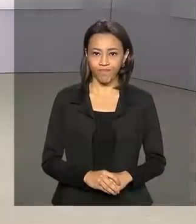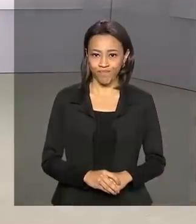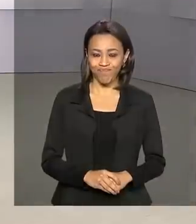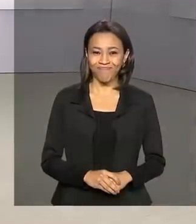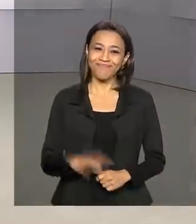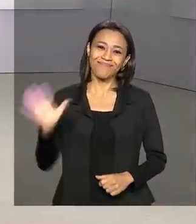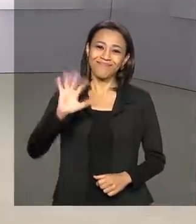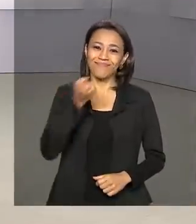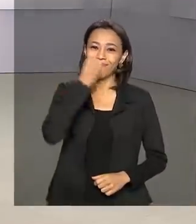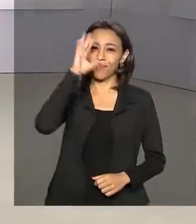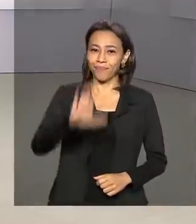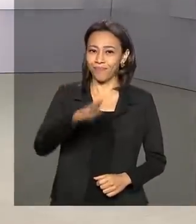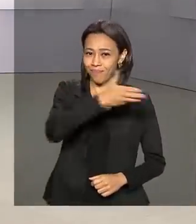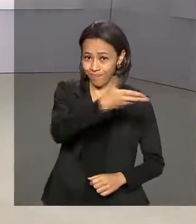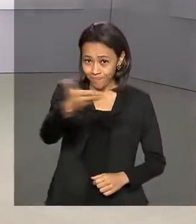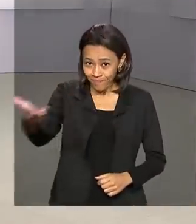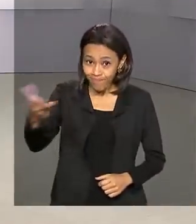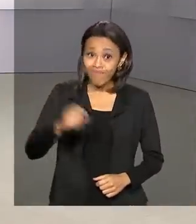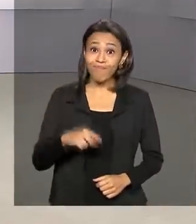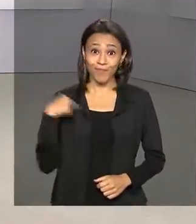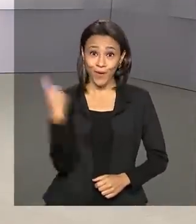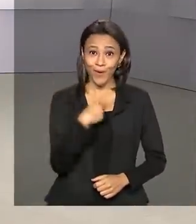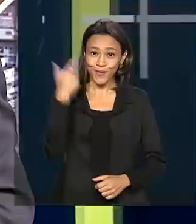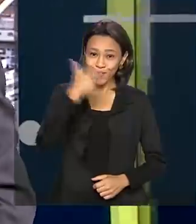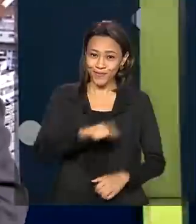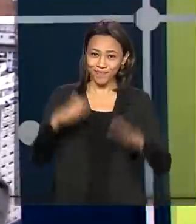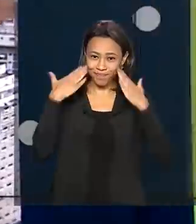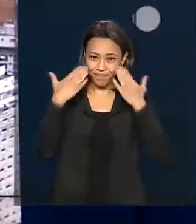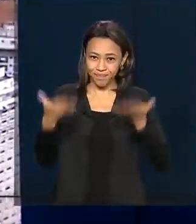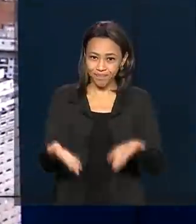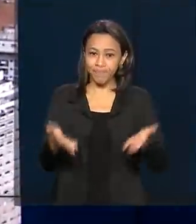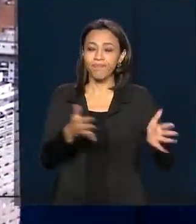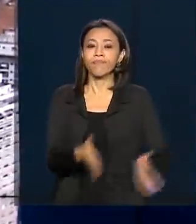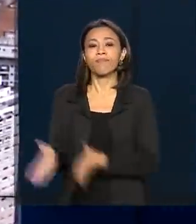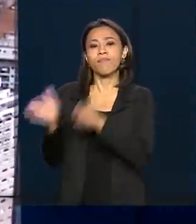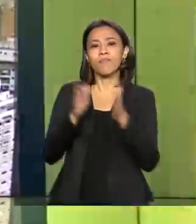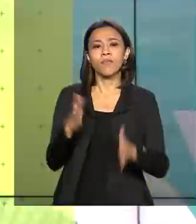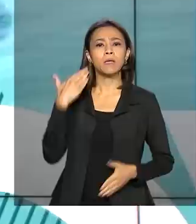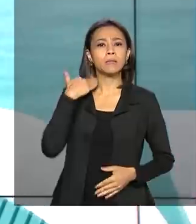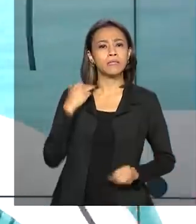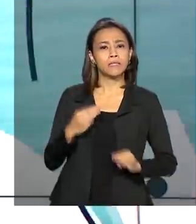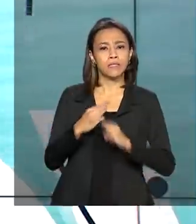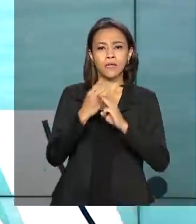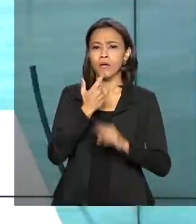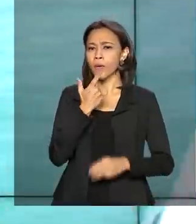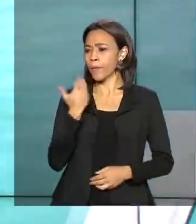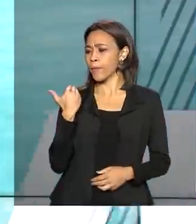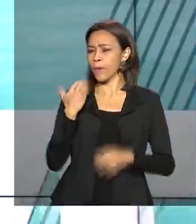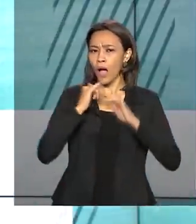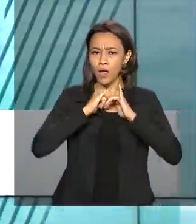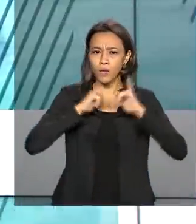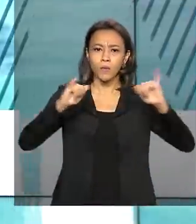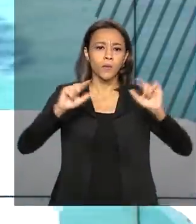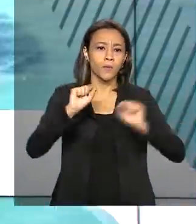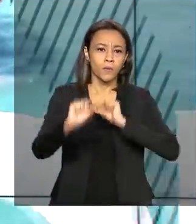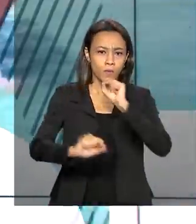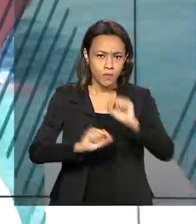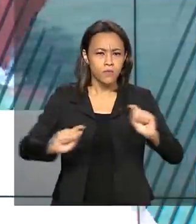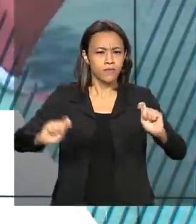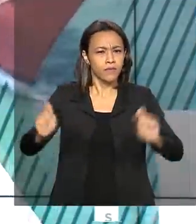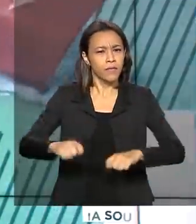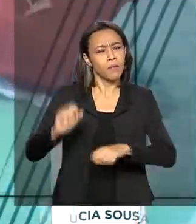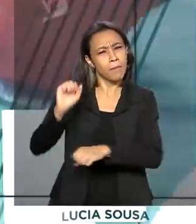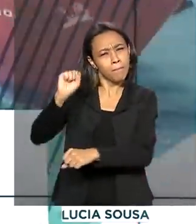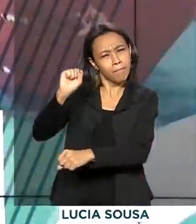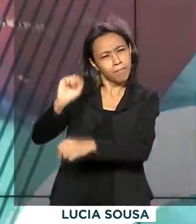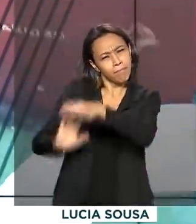Olá, boa tarde. O governo agora está de volta. A Caixa anunciou agora há pouco que vai ampliar a possibilidade de pausa